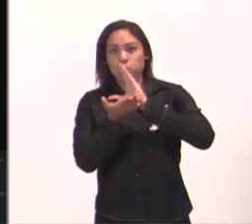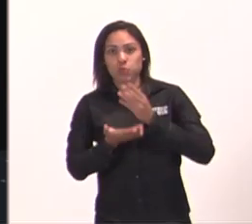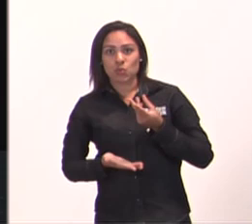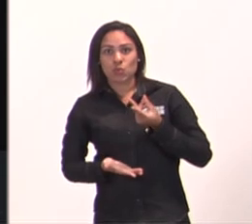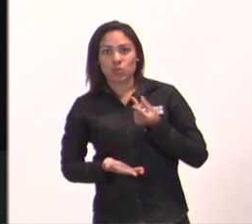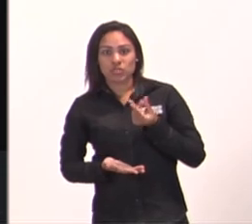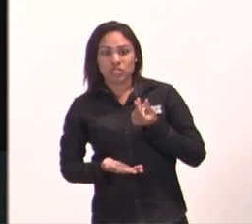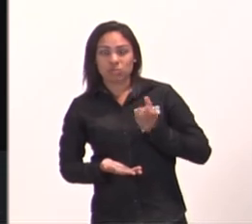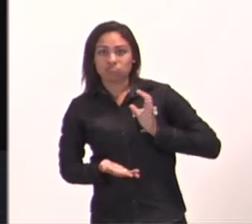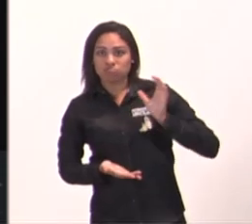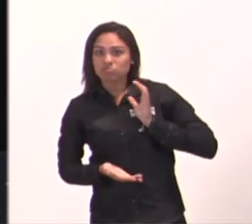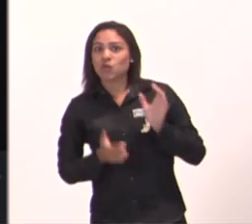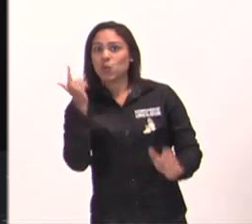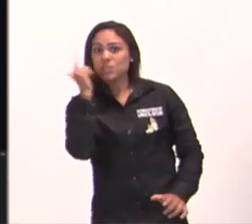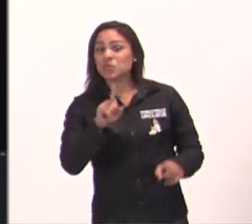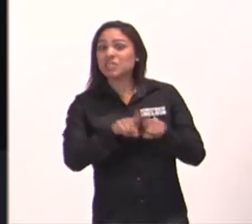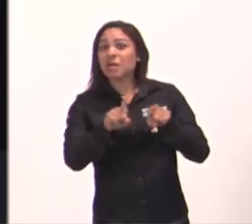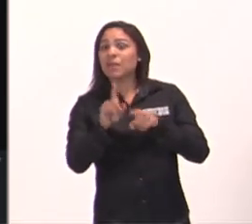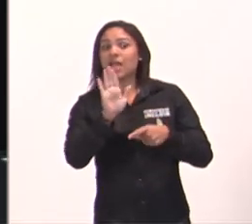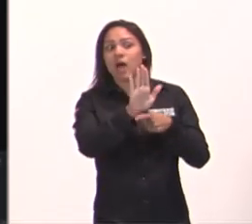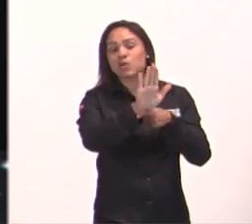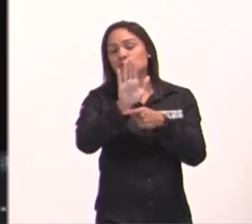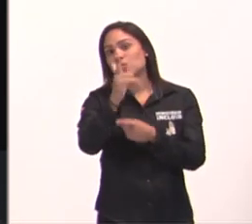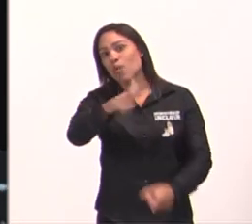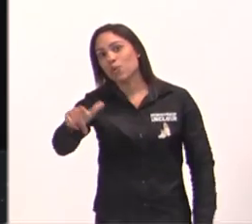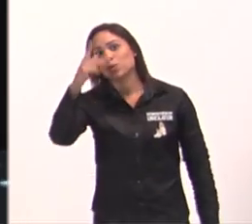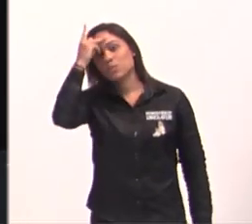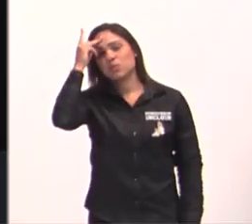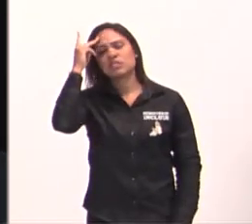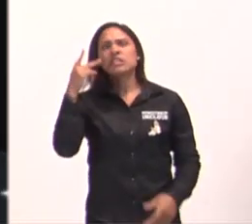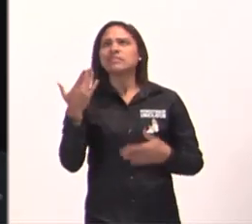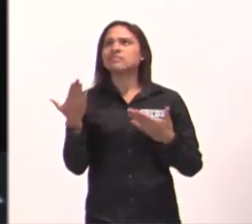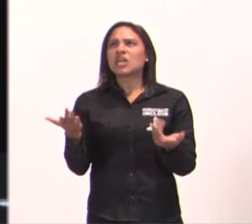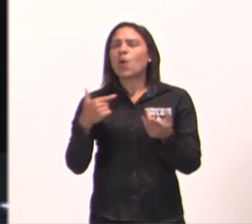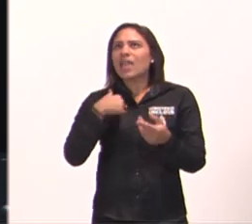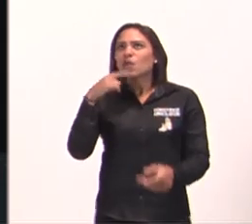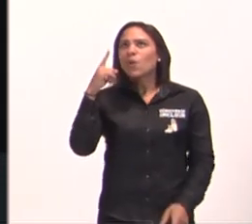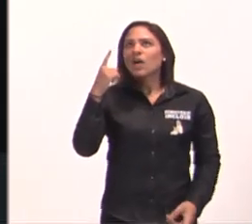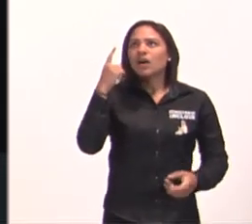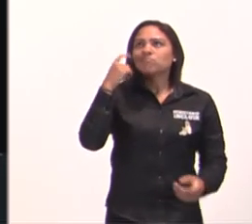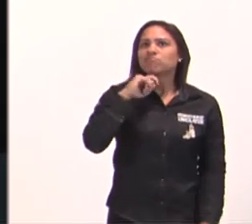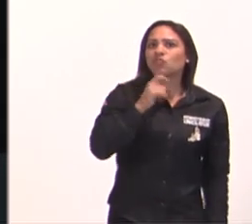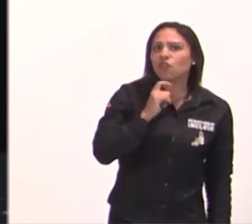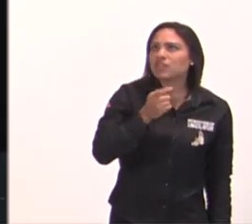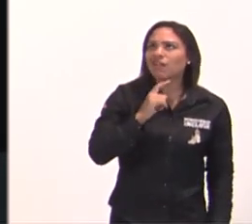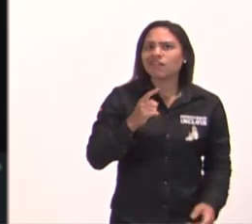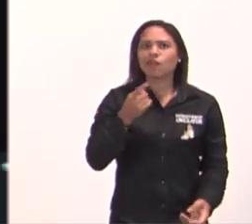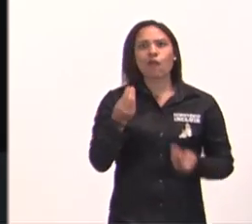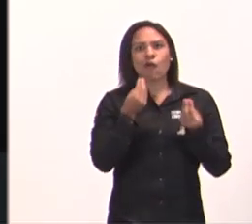então, eu não posso duvidar, que Deus sabe de todas as coisas, e que a Bíblia diz em Romanos 8, 28,